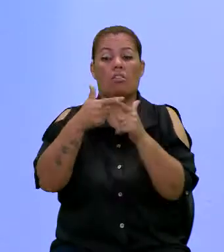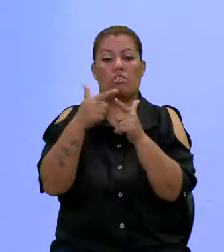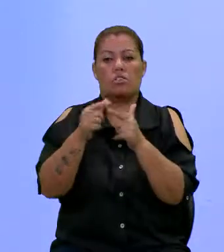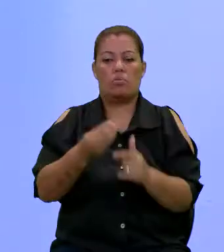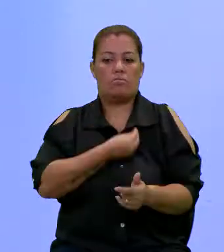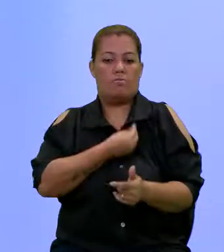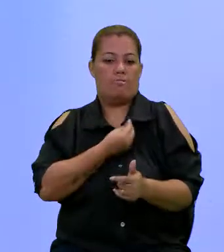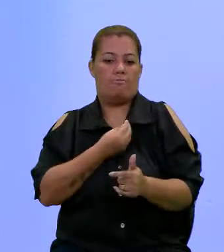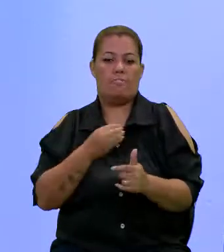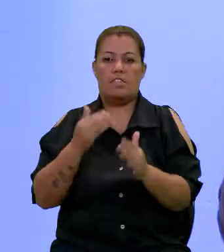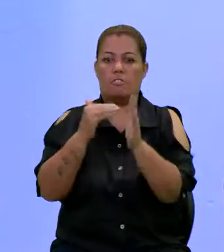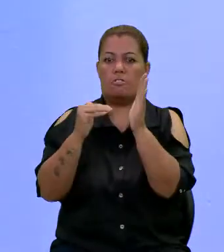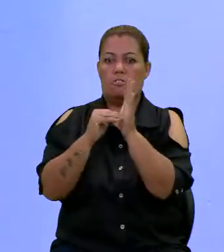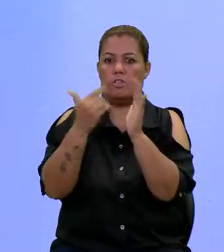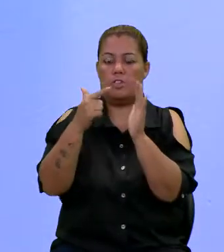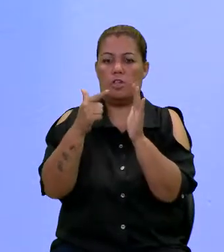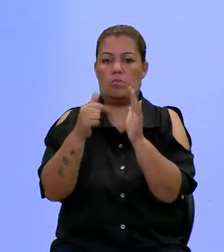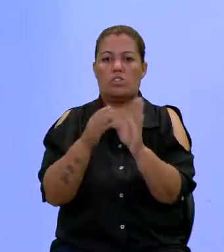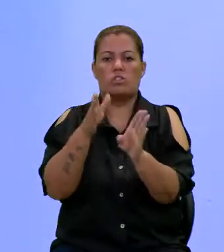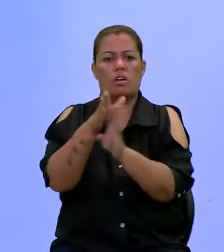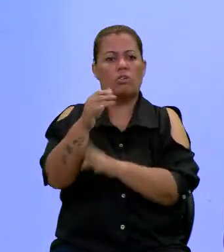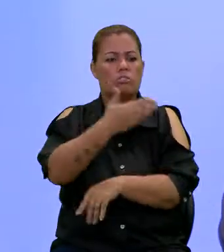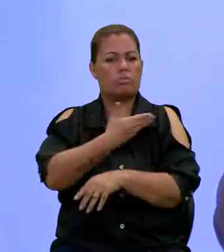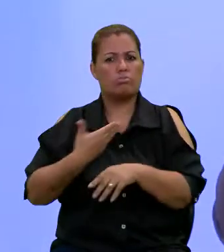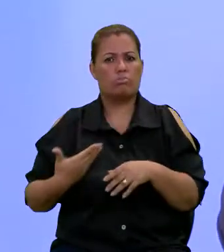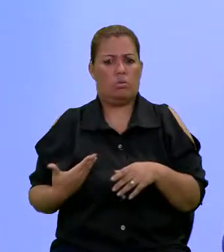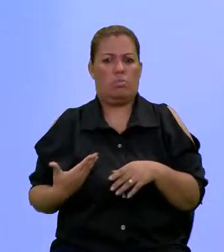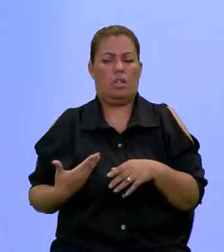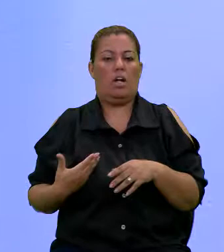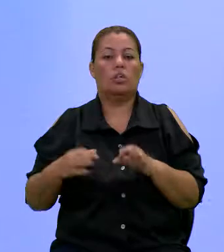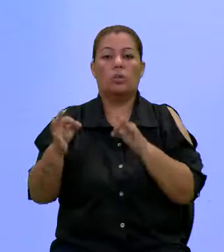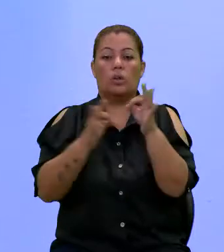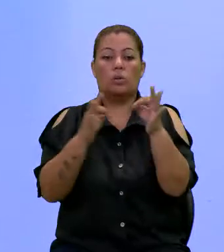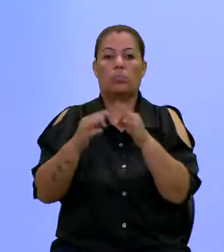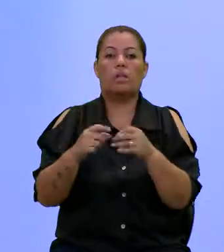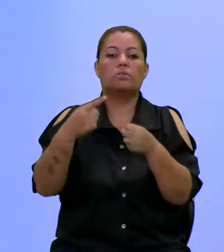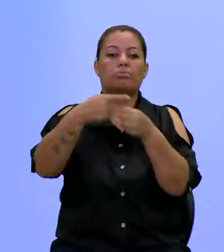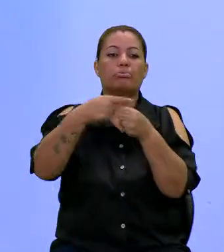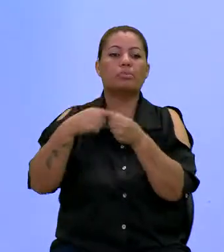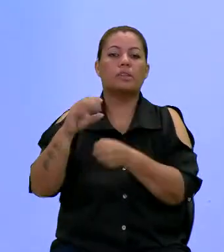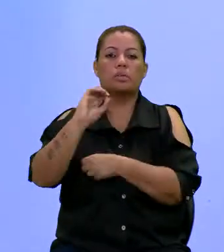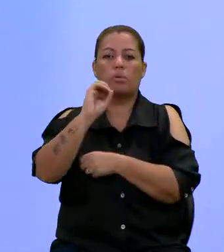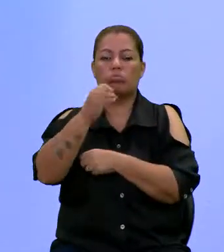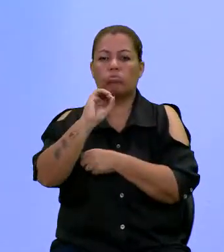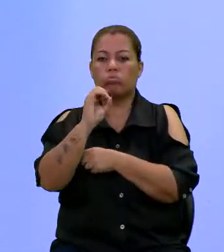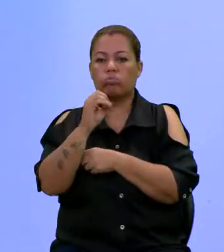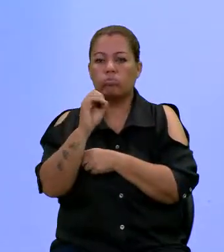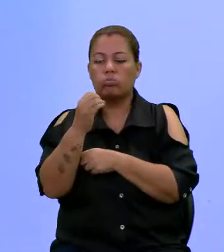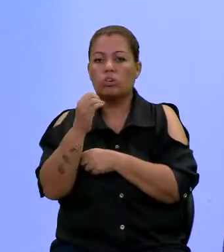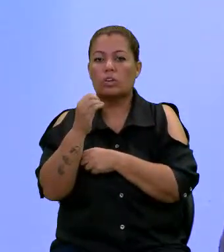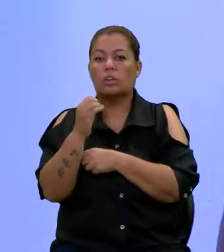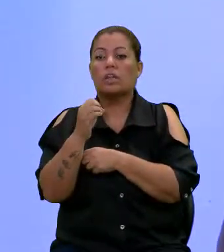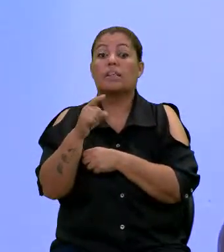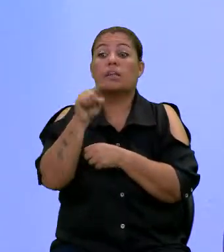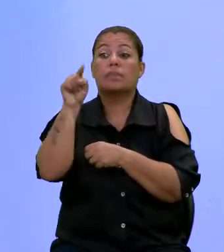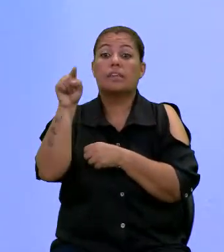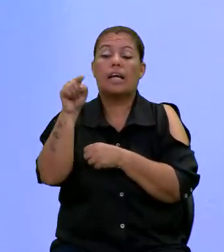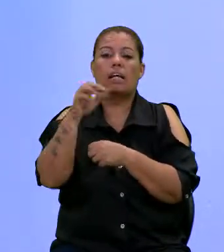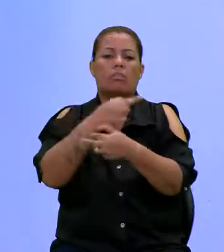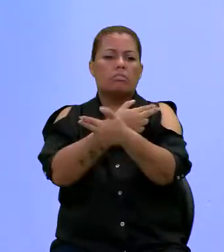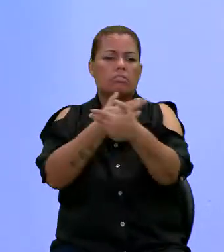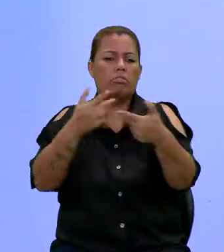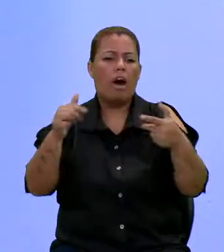Viver Sem Limites, a consulta pública do nosso Plano Municipal de Osasco, e estamos aqui com